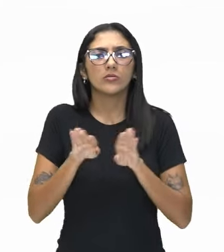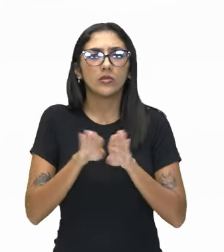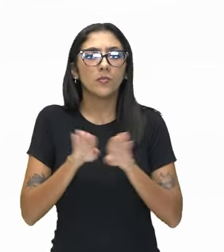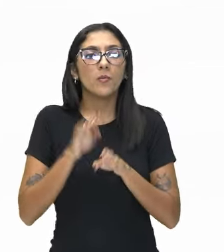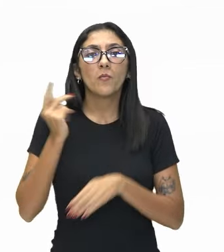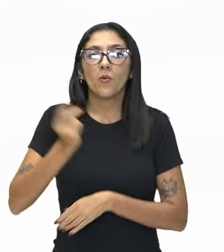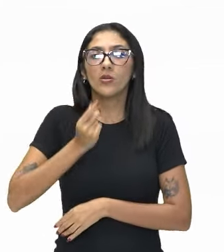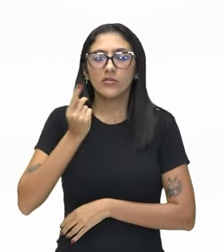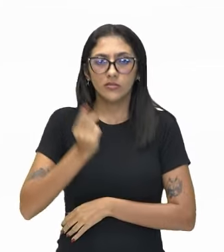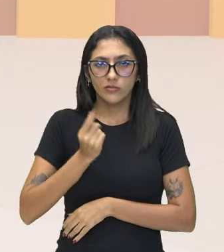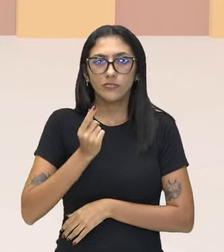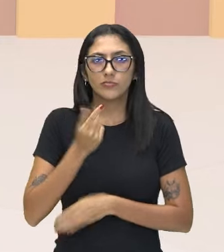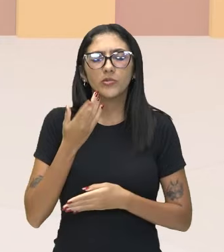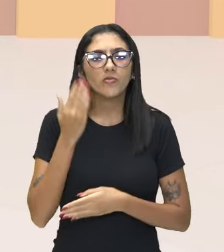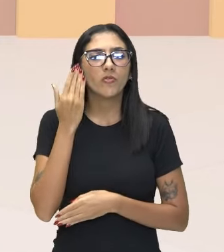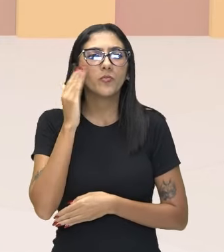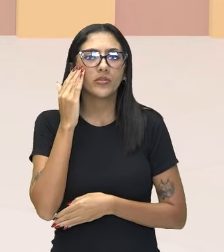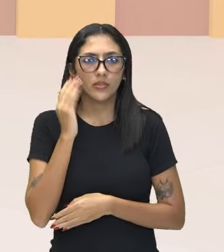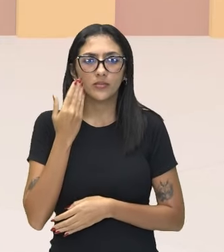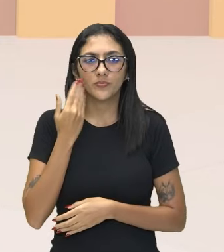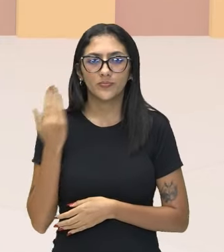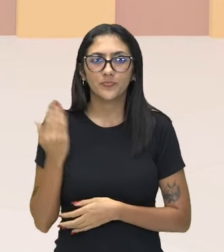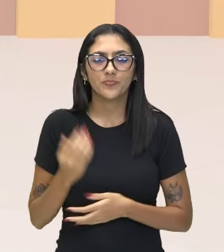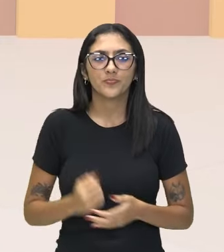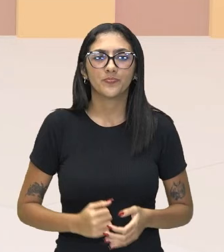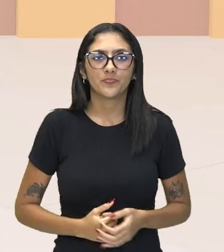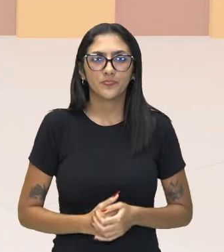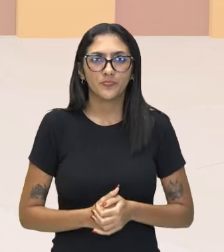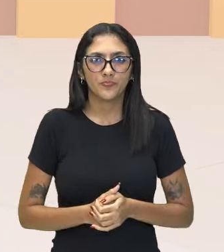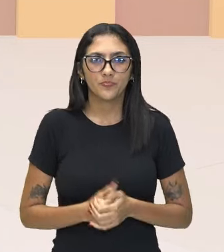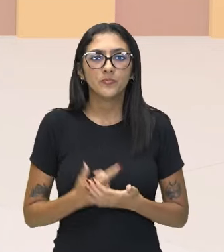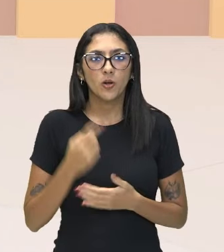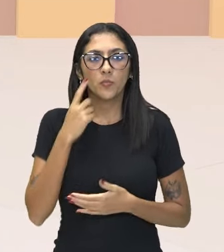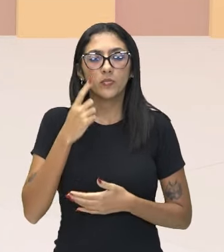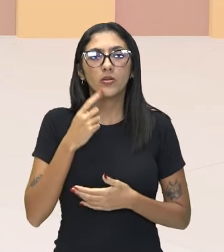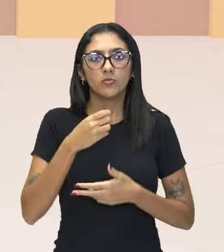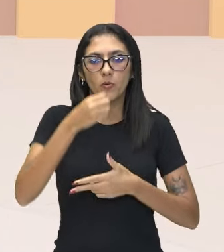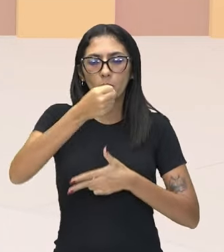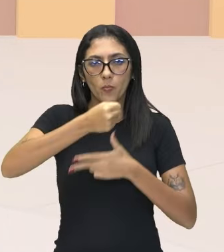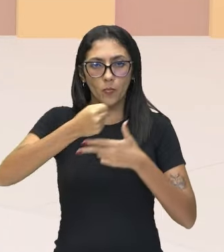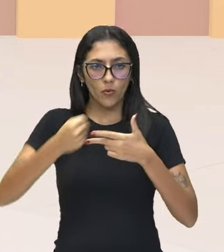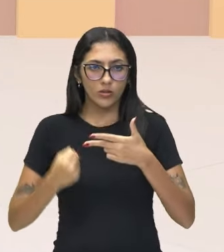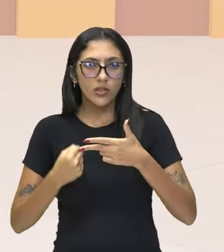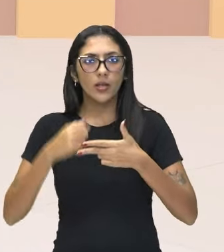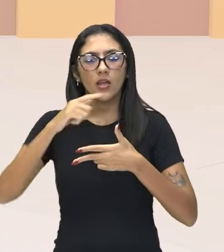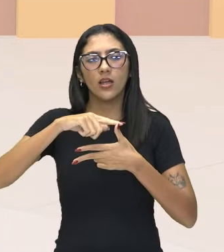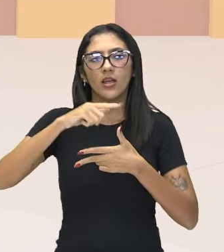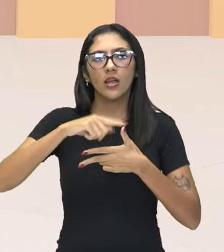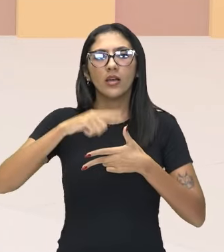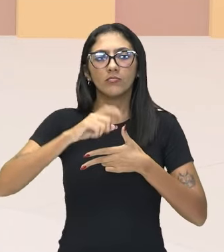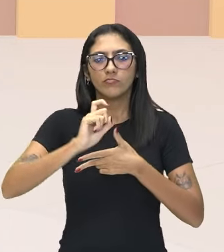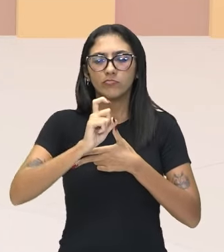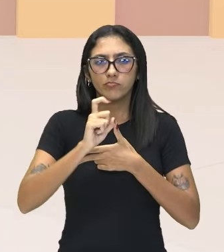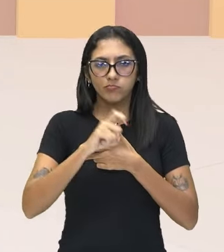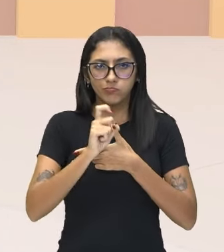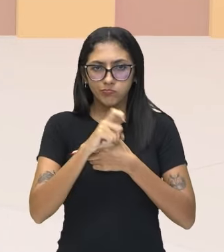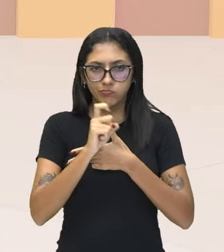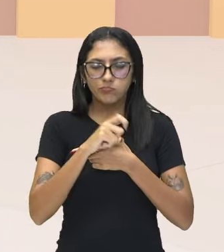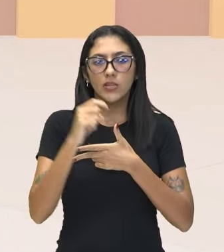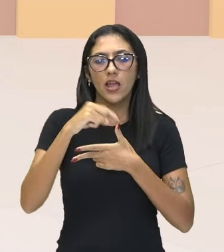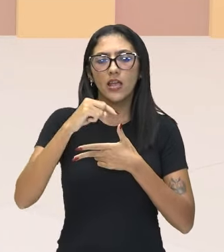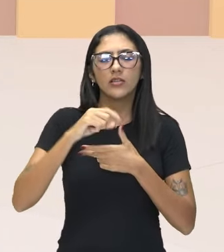pouquinho desses poderes aí? E olha só, a gente tem aqui, né? O poder executivo, que é aquele responsável para quê? Para